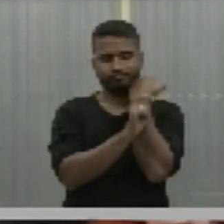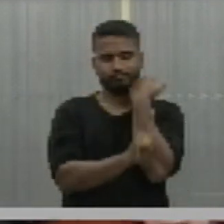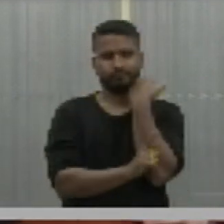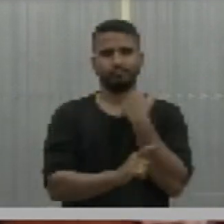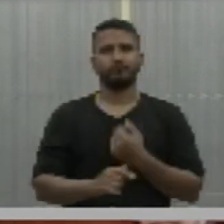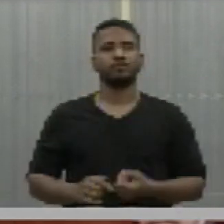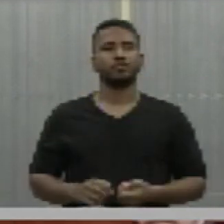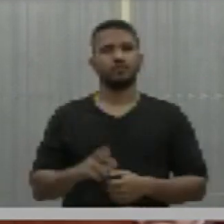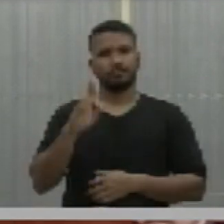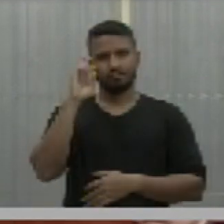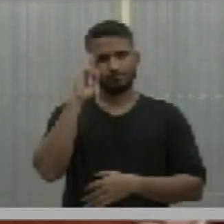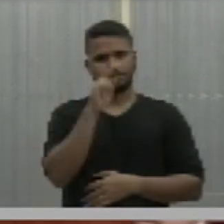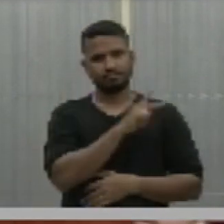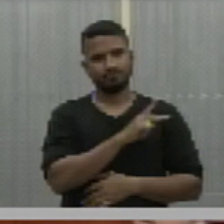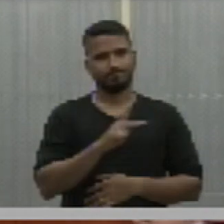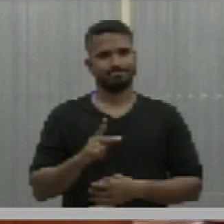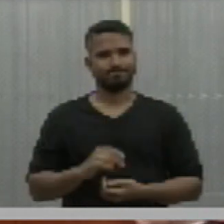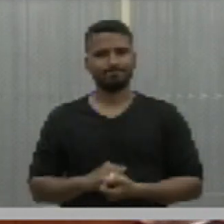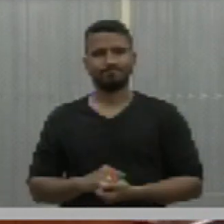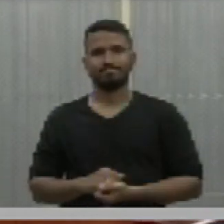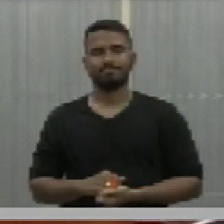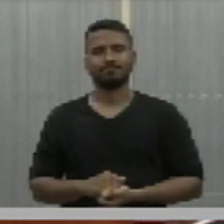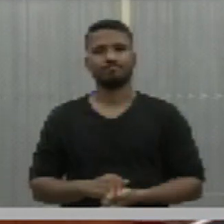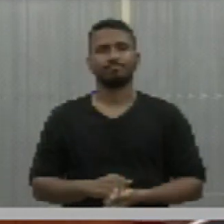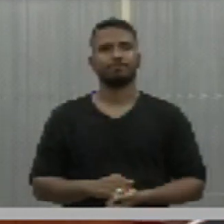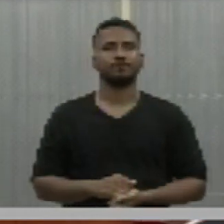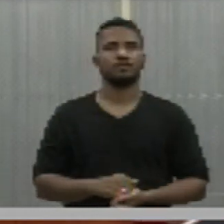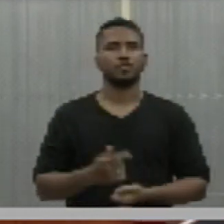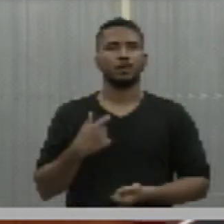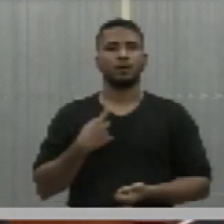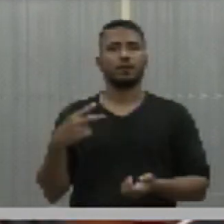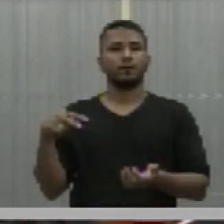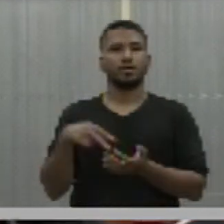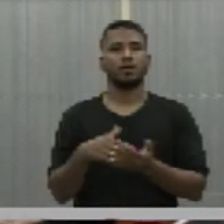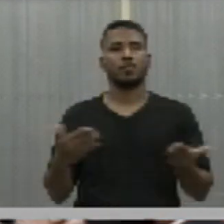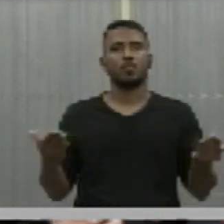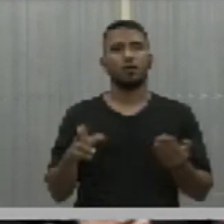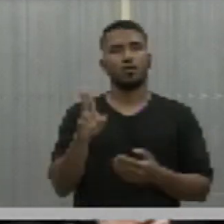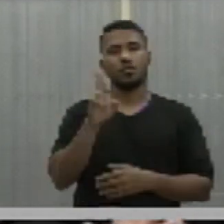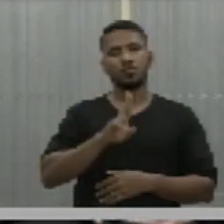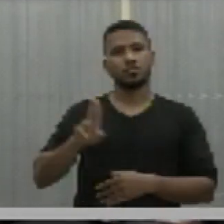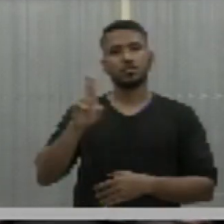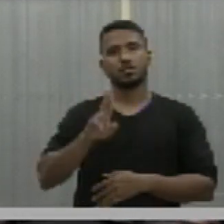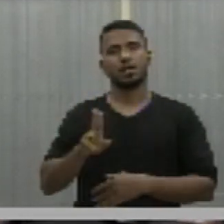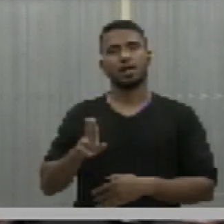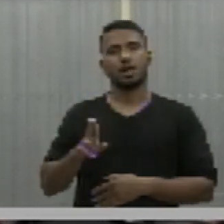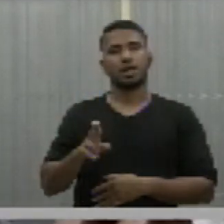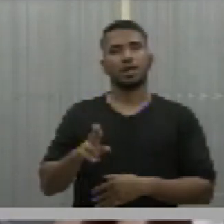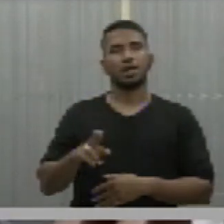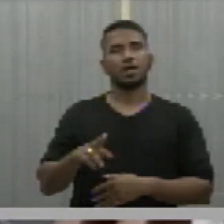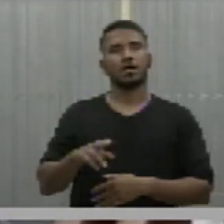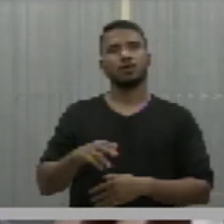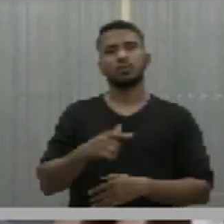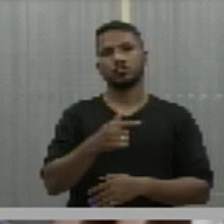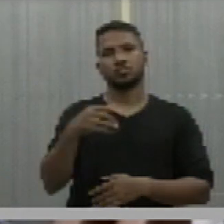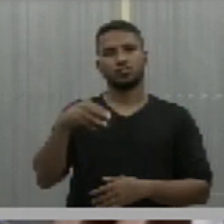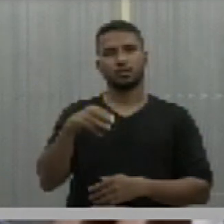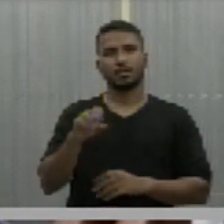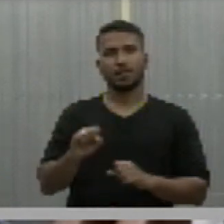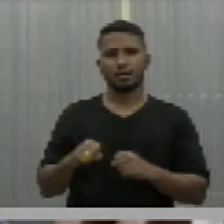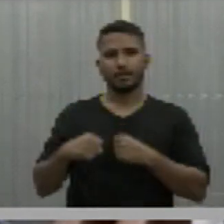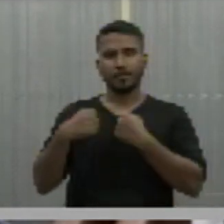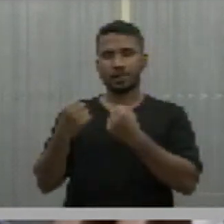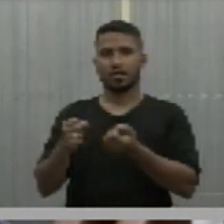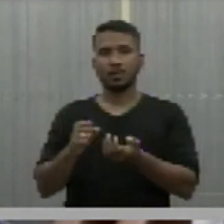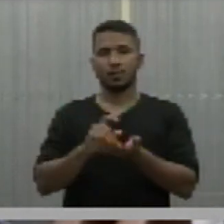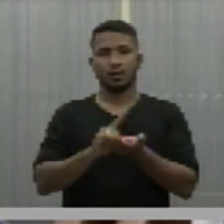Sr. Presidente, venho aqui hoje fazer uso da palavra para defender o